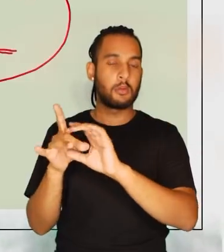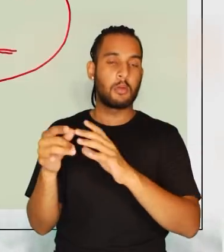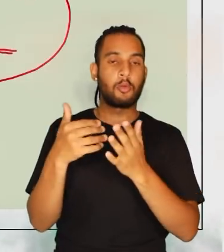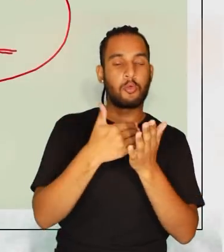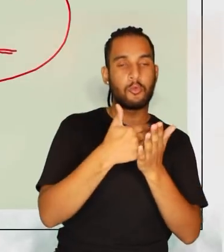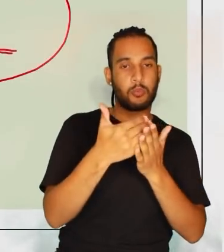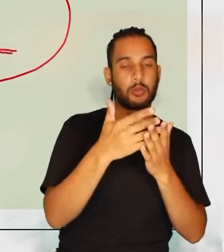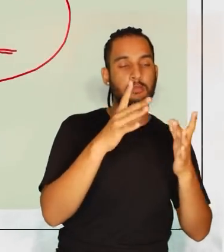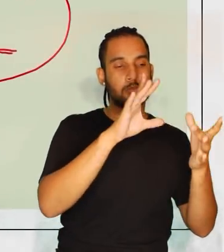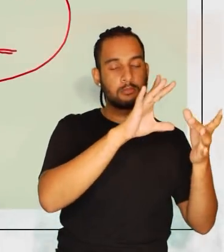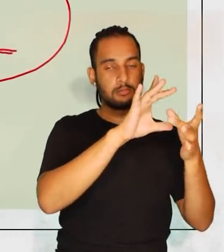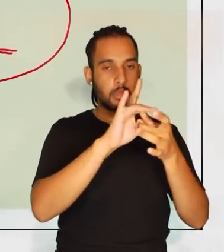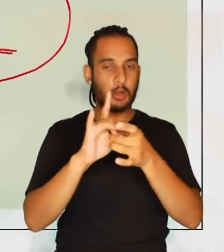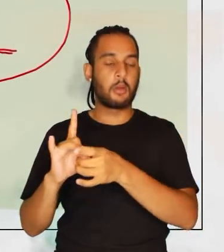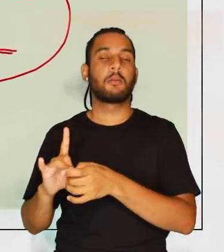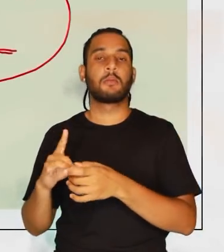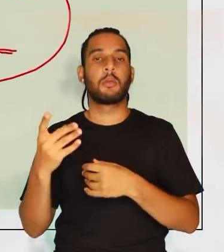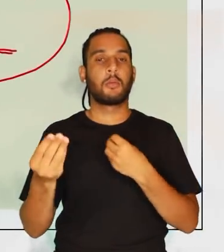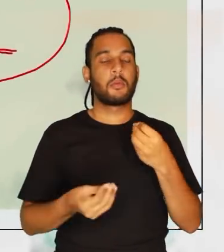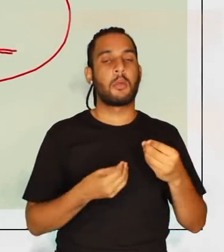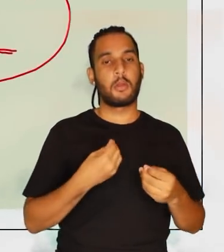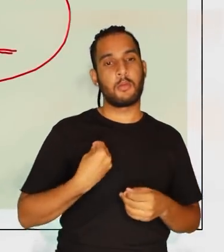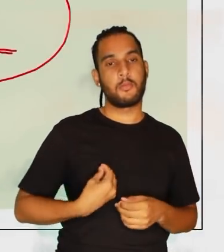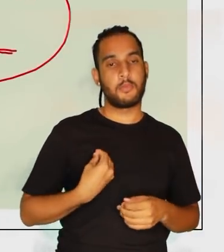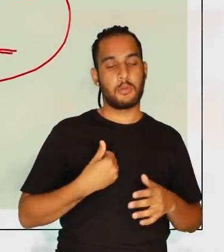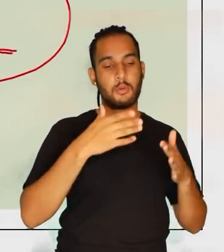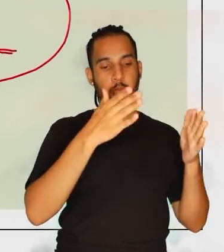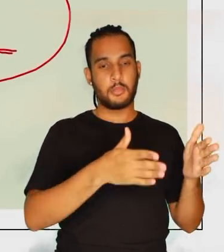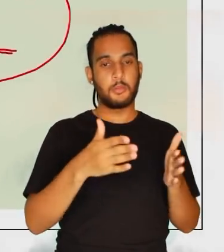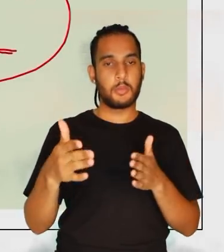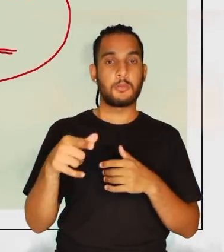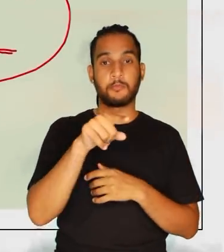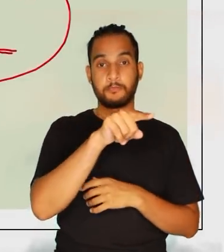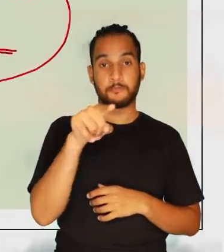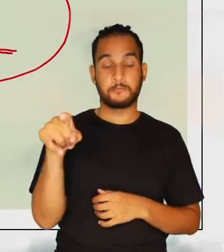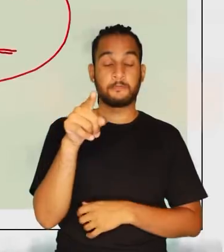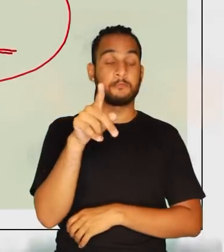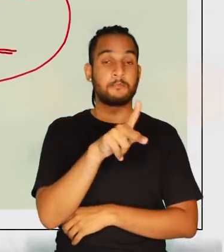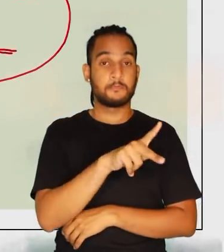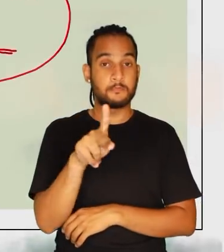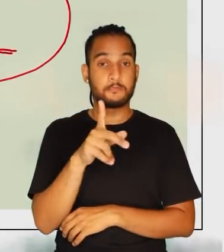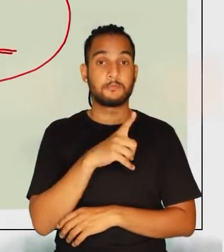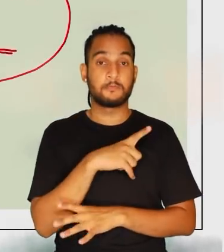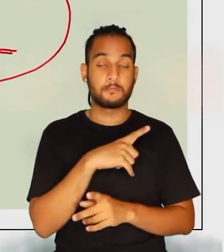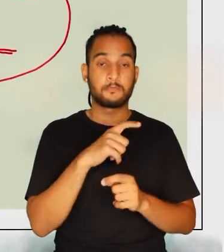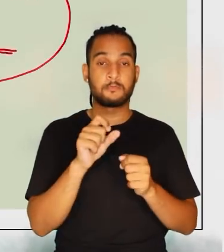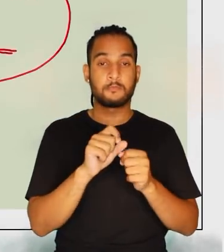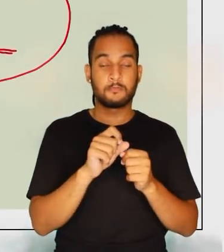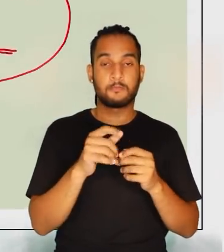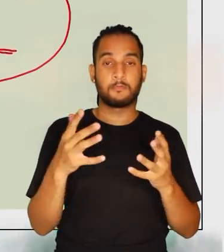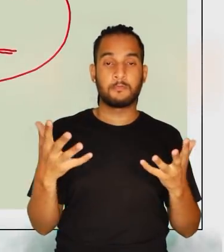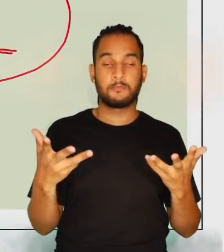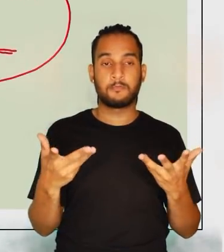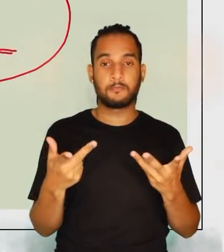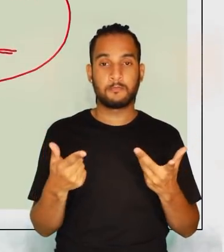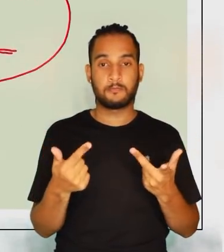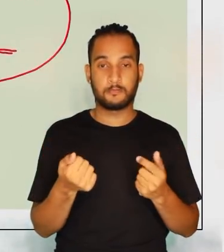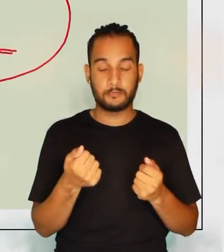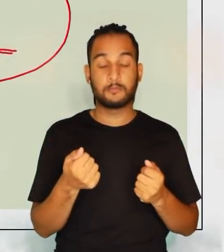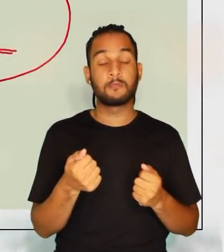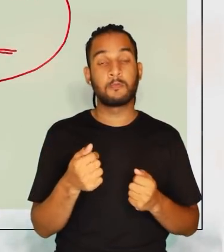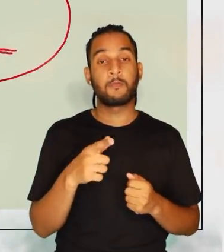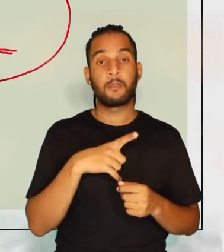relacionadas com essa inicial aqui que está falando das fases da vida. Quando você, professor, está desenvolvendo essa habilidade,